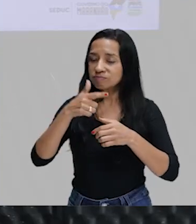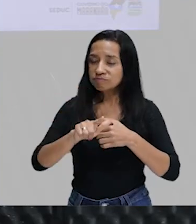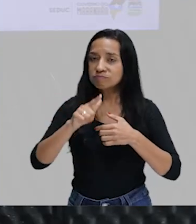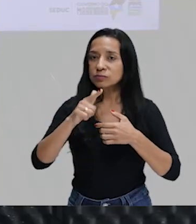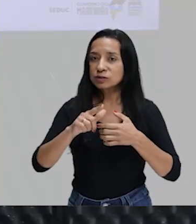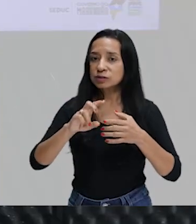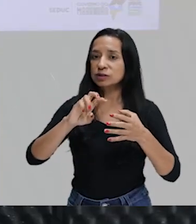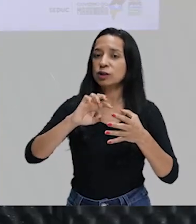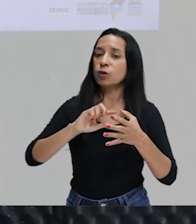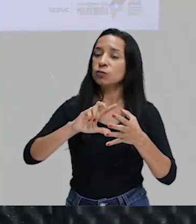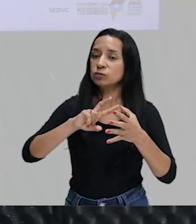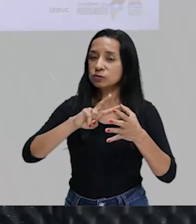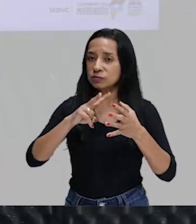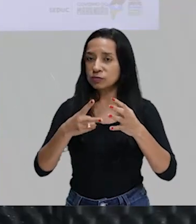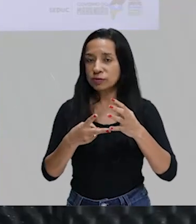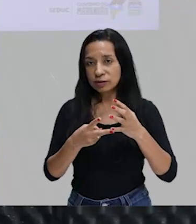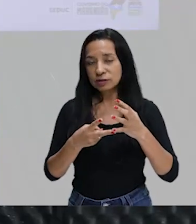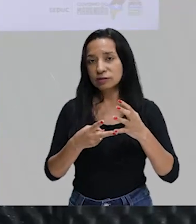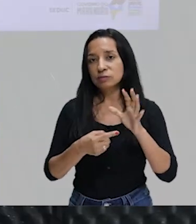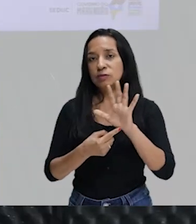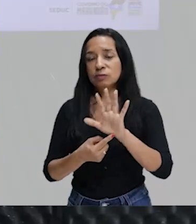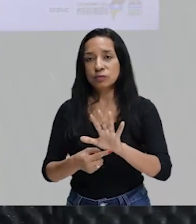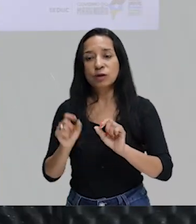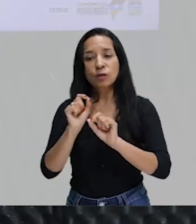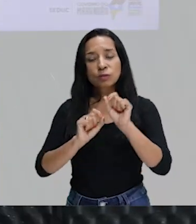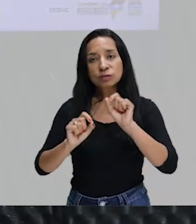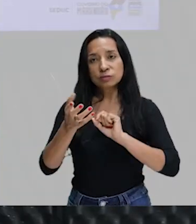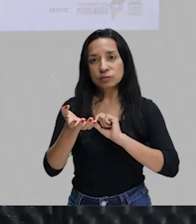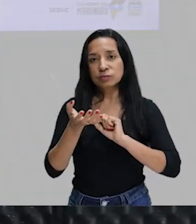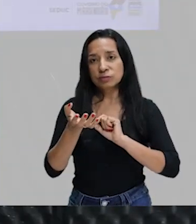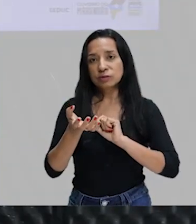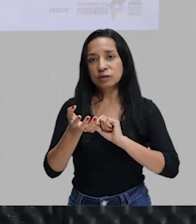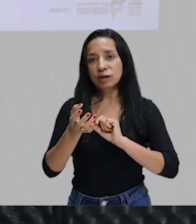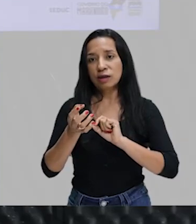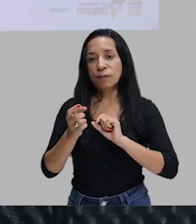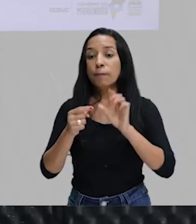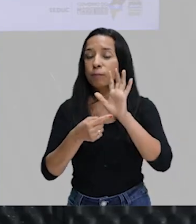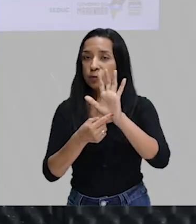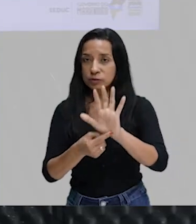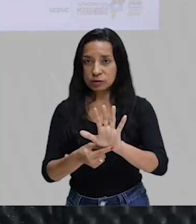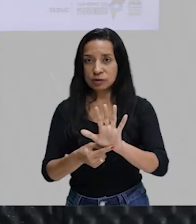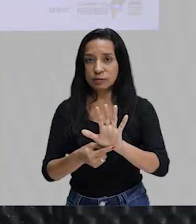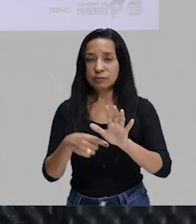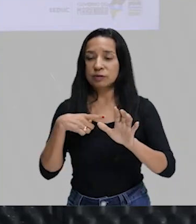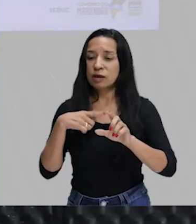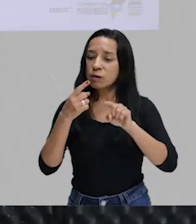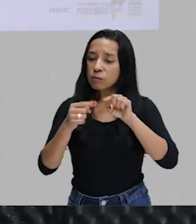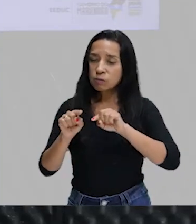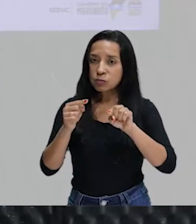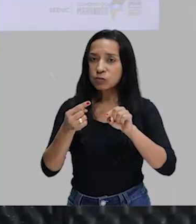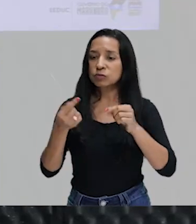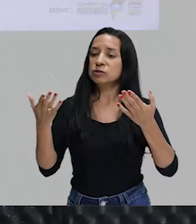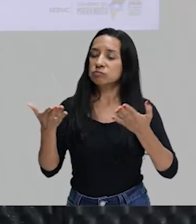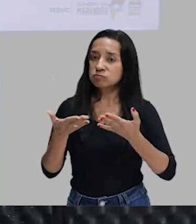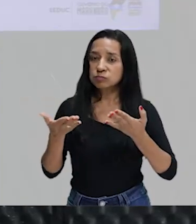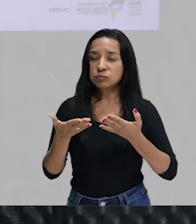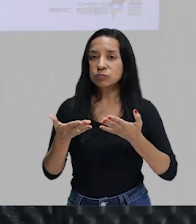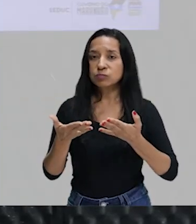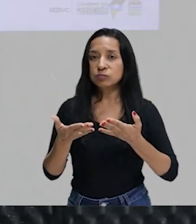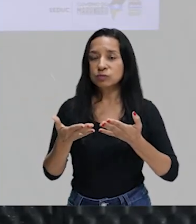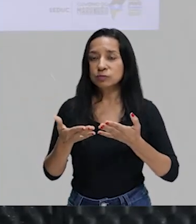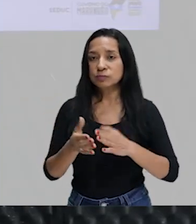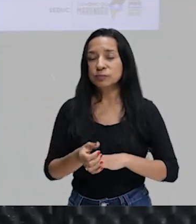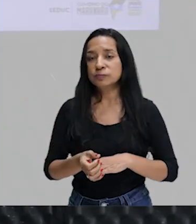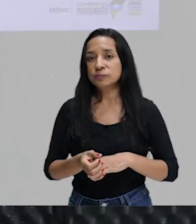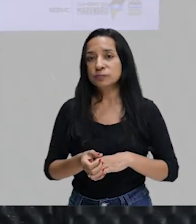dar um destaque naquilo que se quer expressar. Trouxe canções atuais. Comecei falando da canção do Sandy